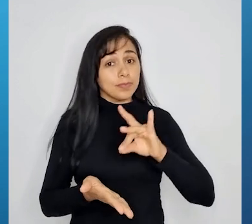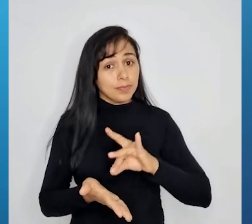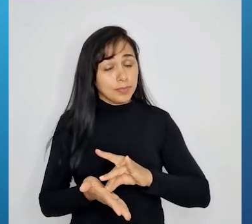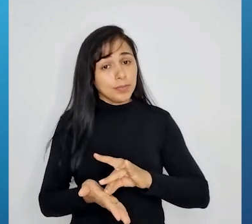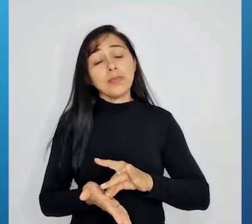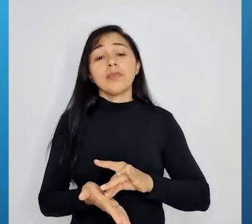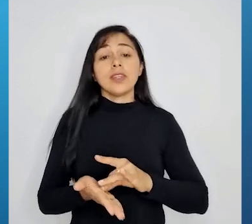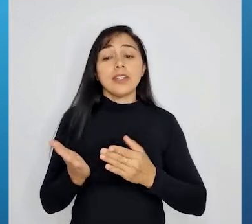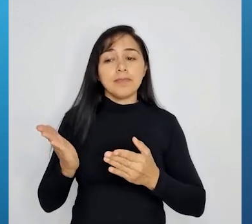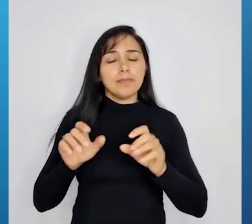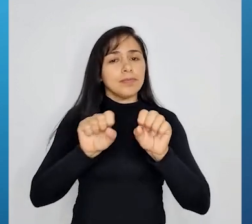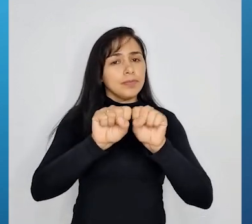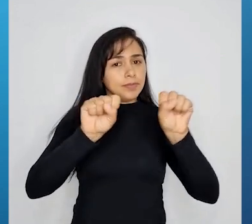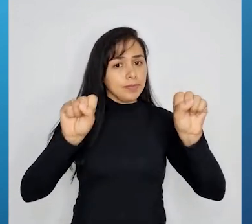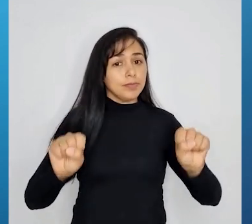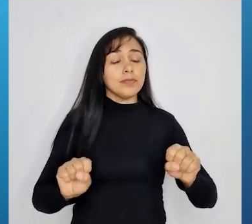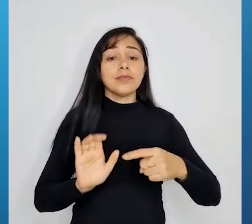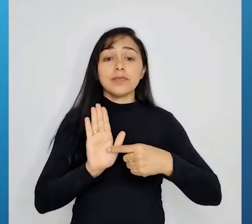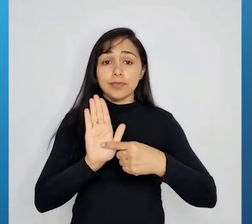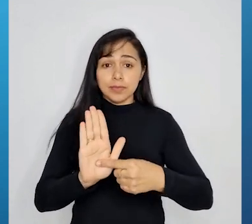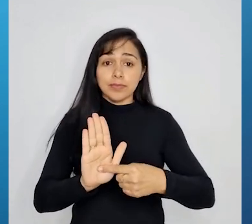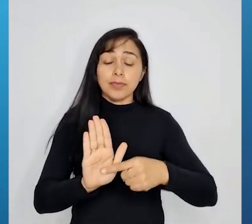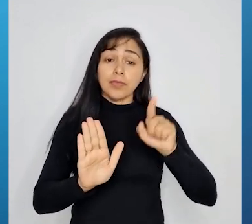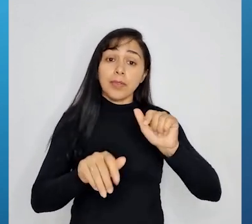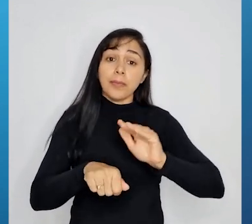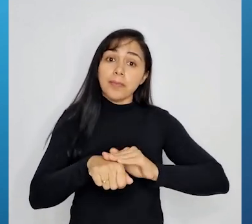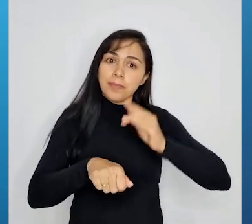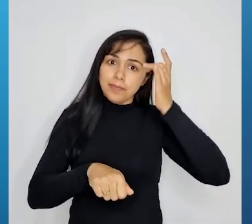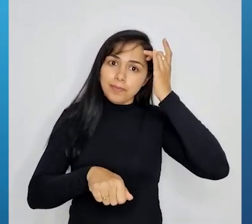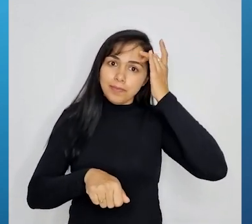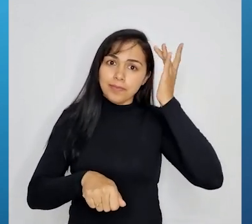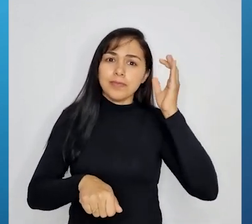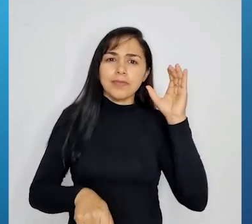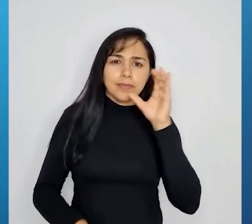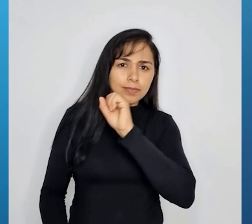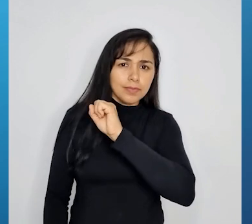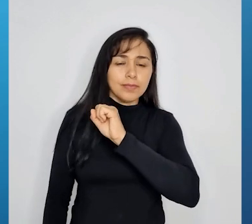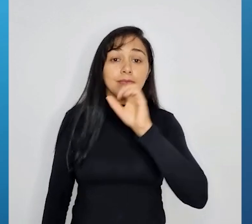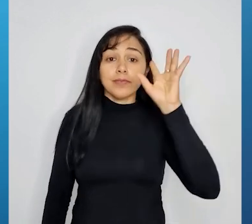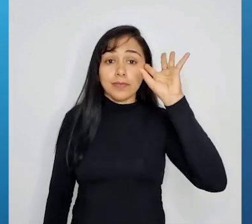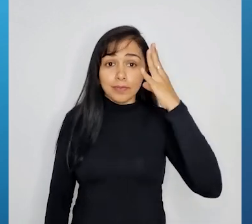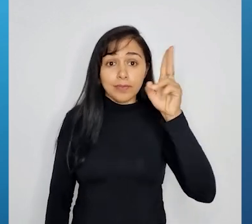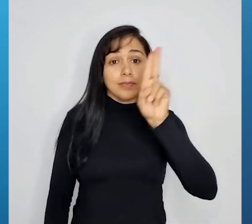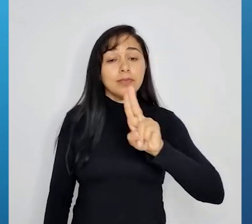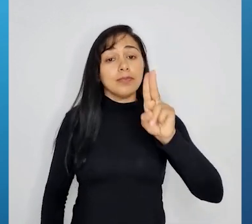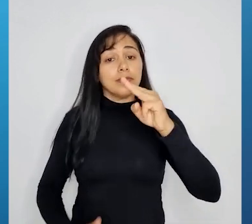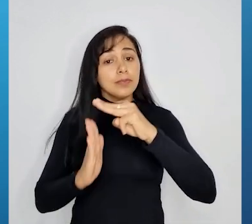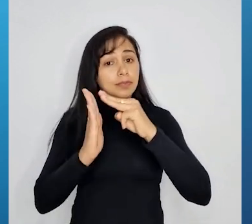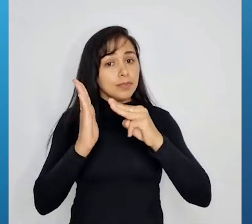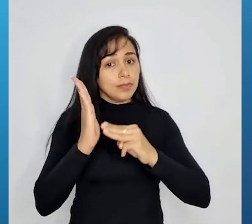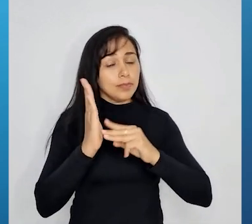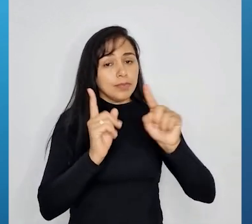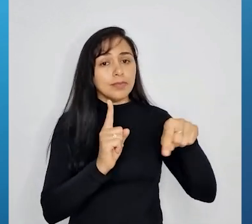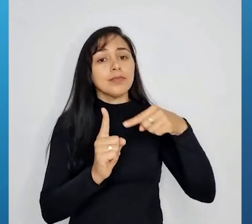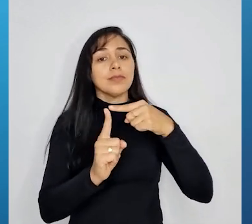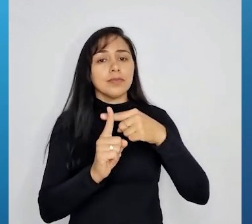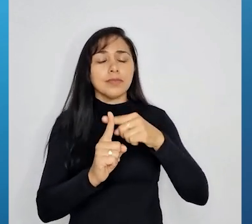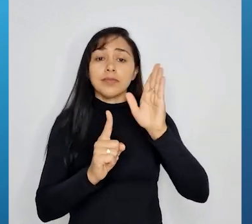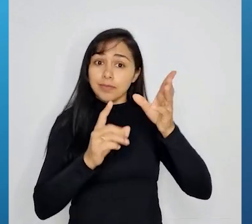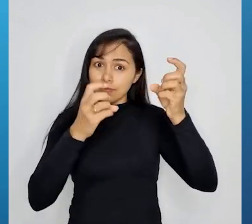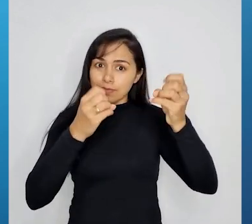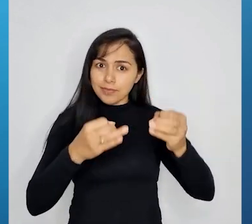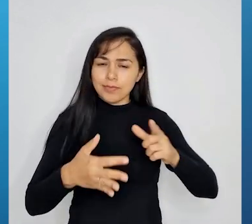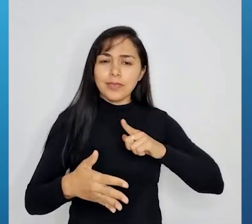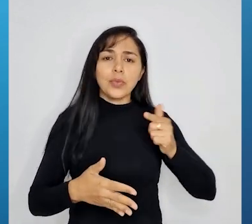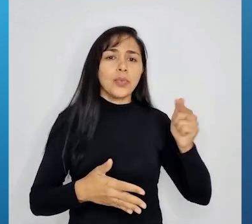este sistema que ele deu para a gente é mais rápido e mais viável resolver pelo método da adição, né? Como eu falei no